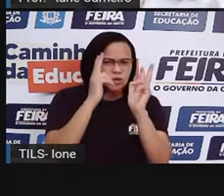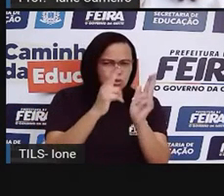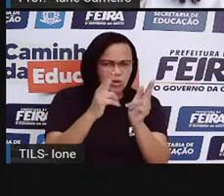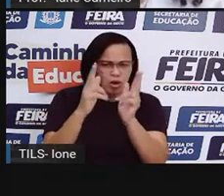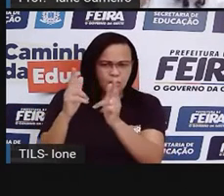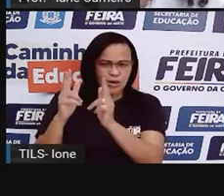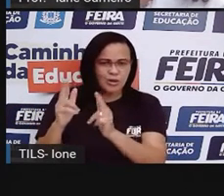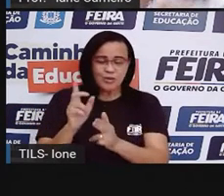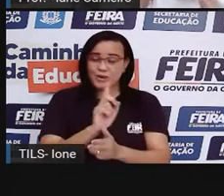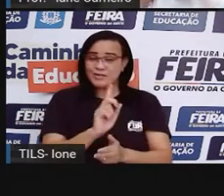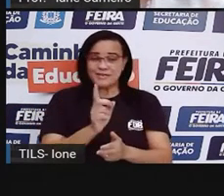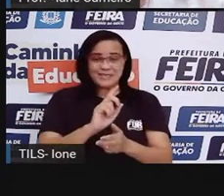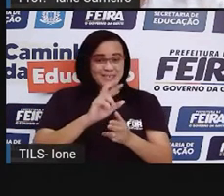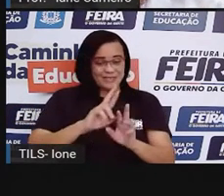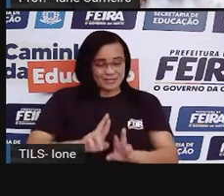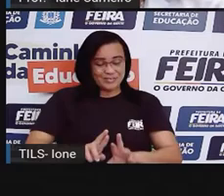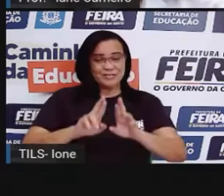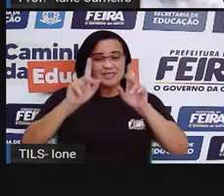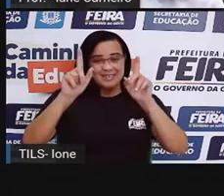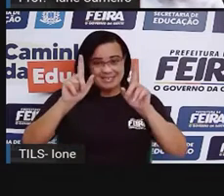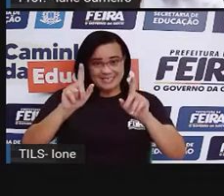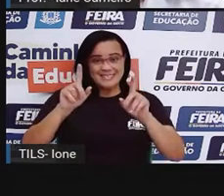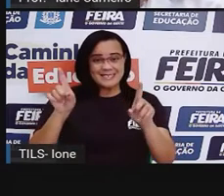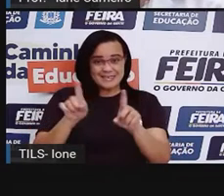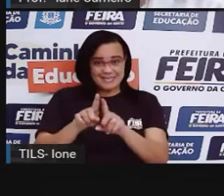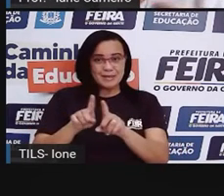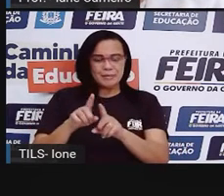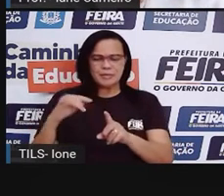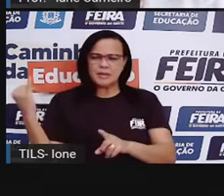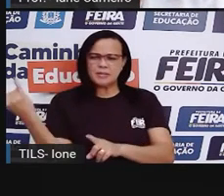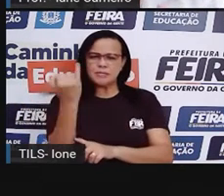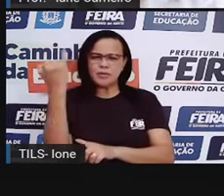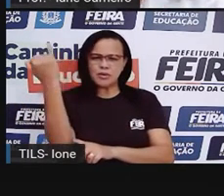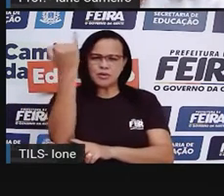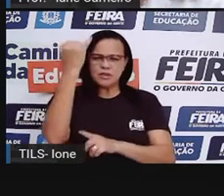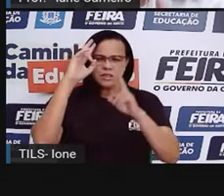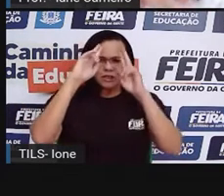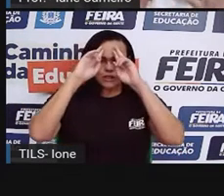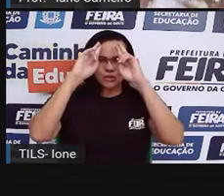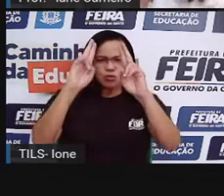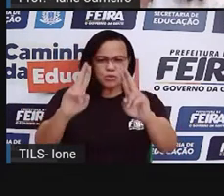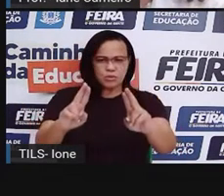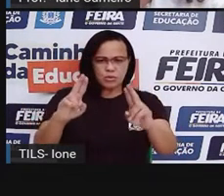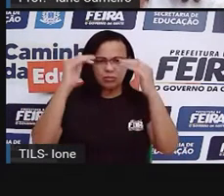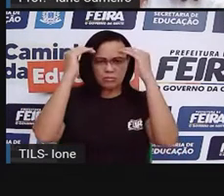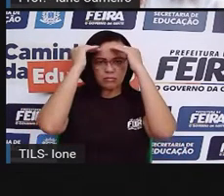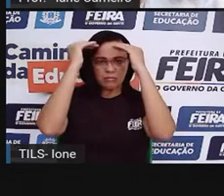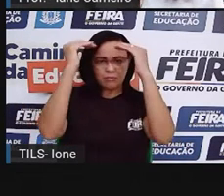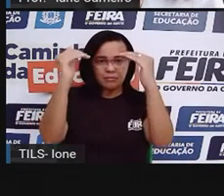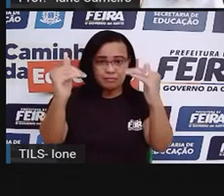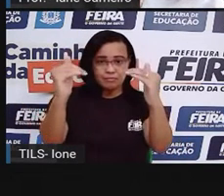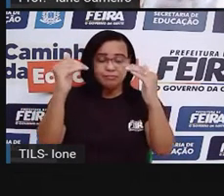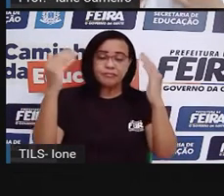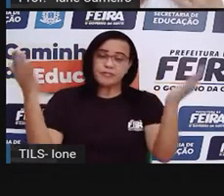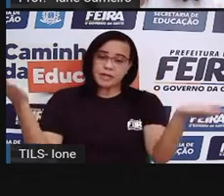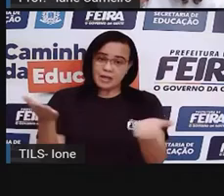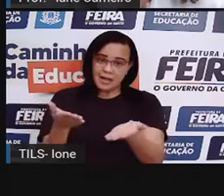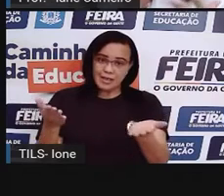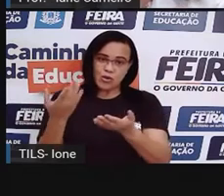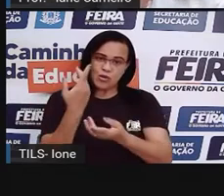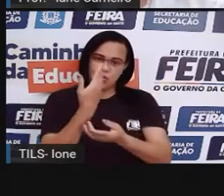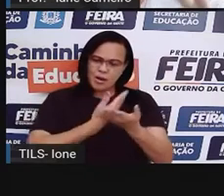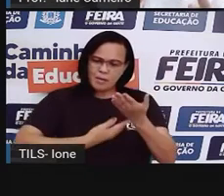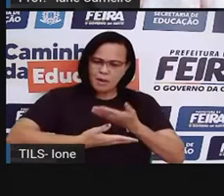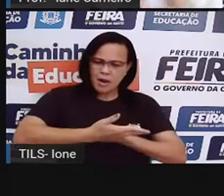a gente já falou também sobre a importância do respeito e agora a gente vai falar sobre convivência, né, então algumas